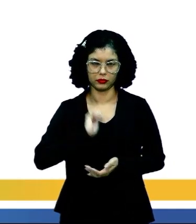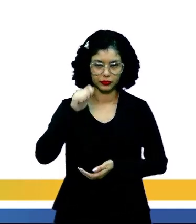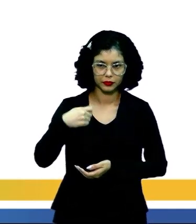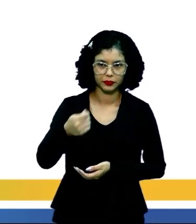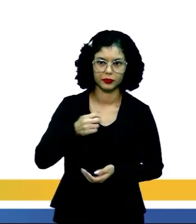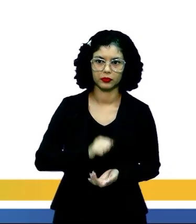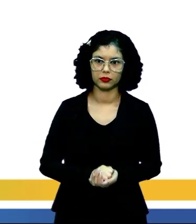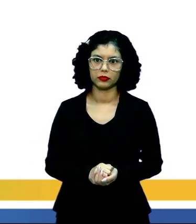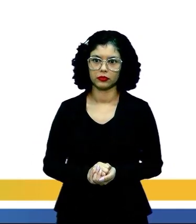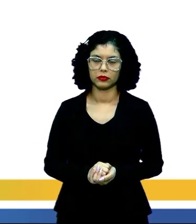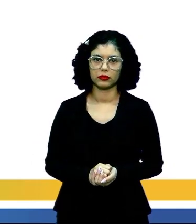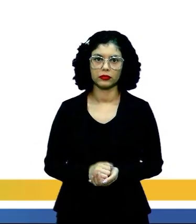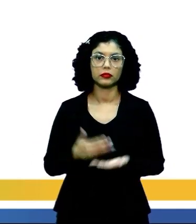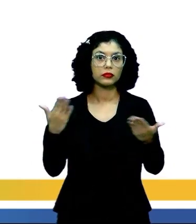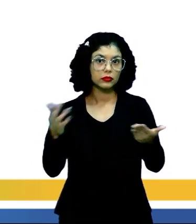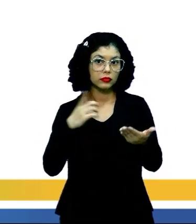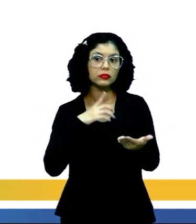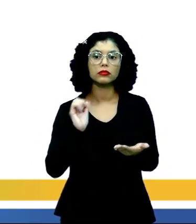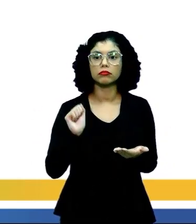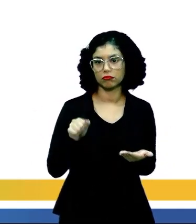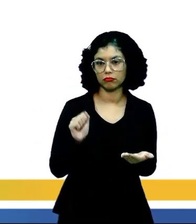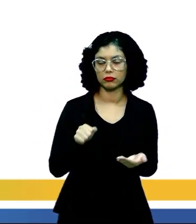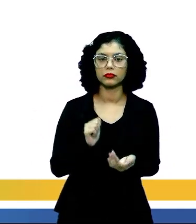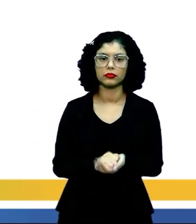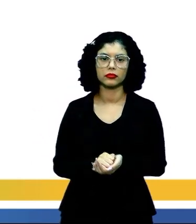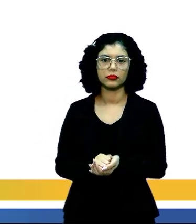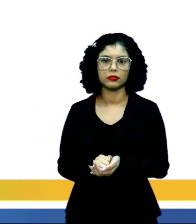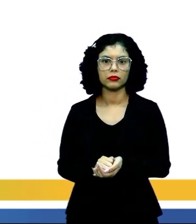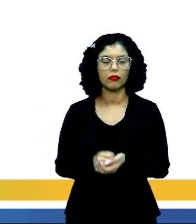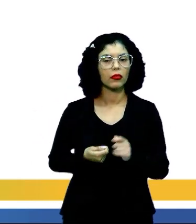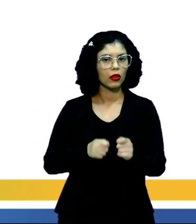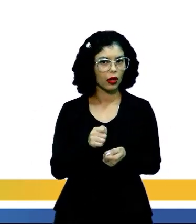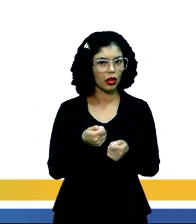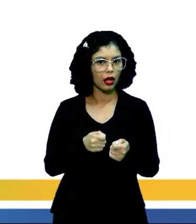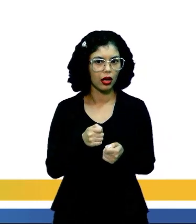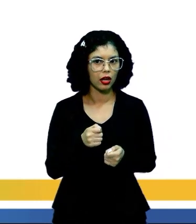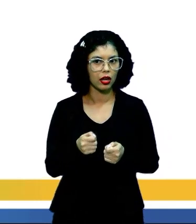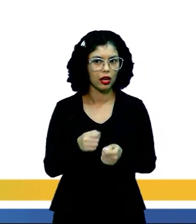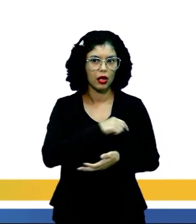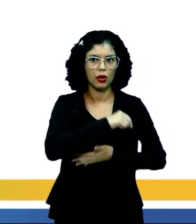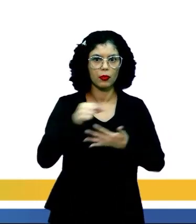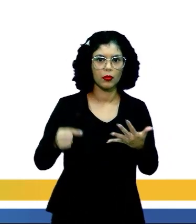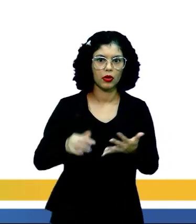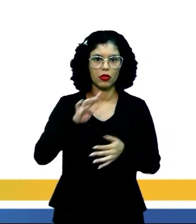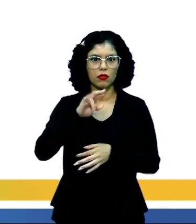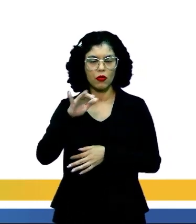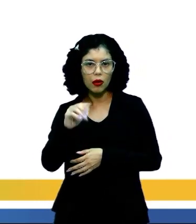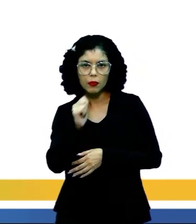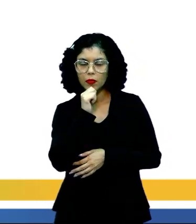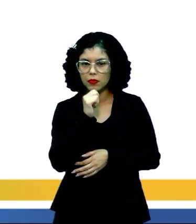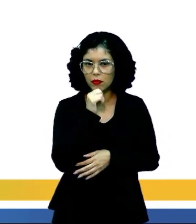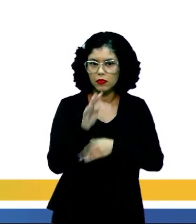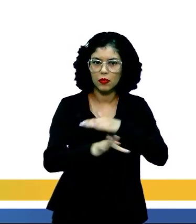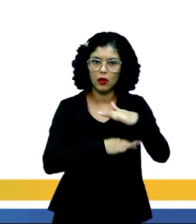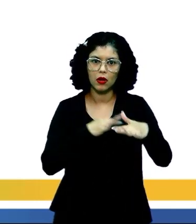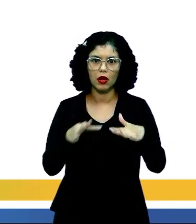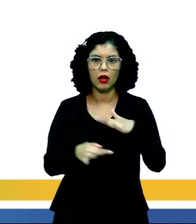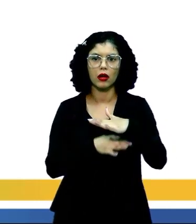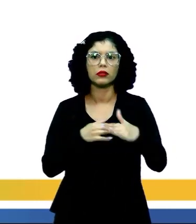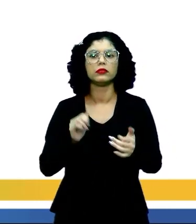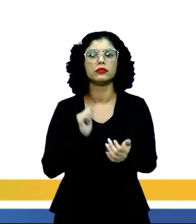simbolismo. Então, eu tenho, sim, essa manutenção de elementos formais vinculada à estética do